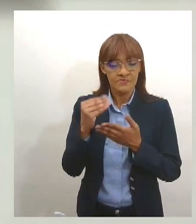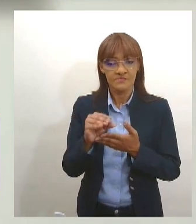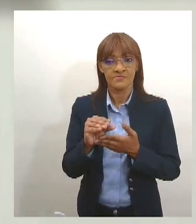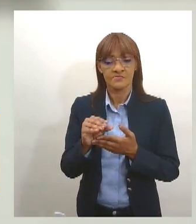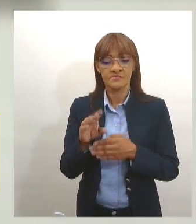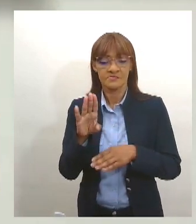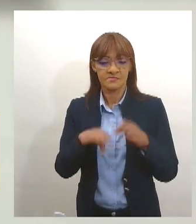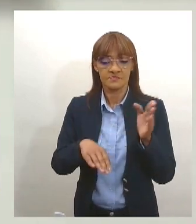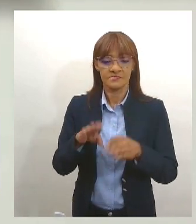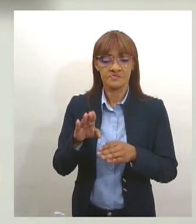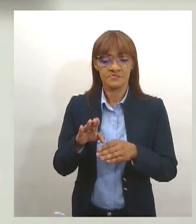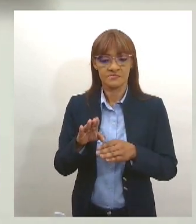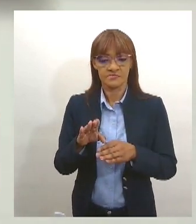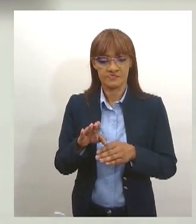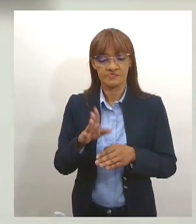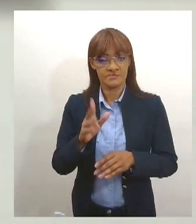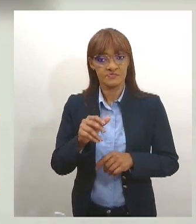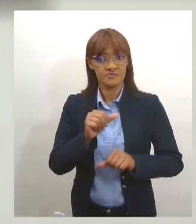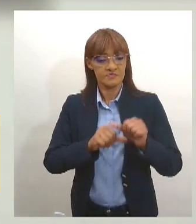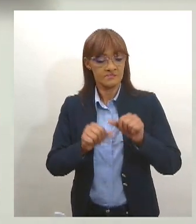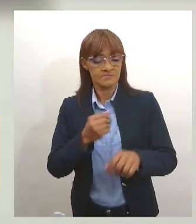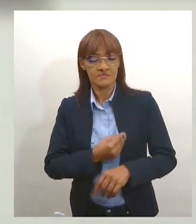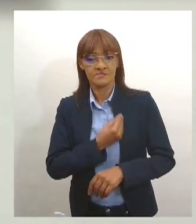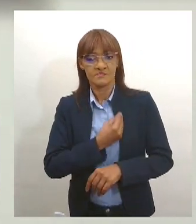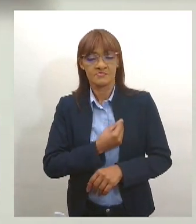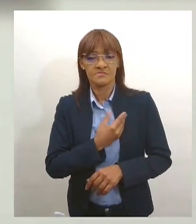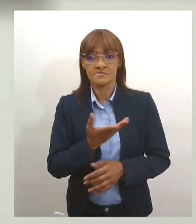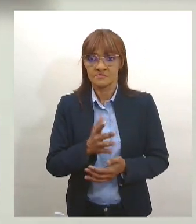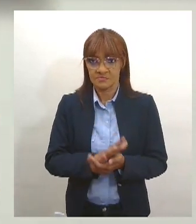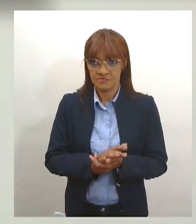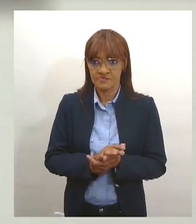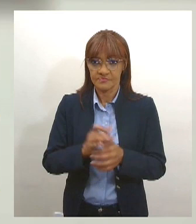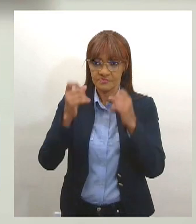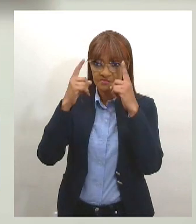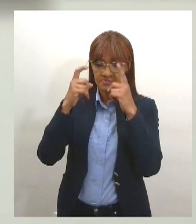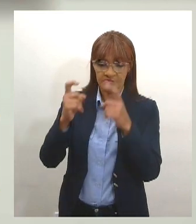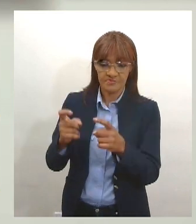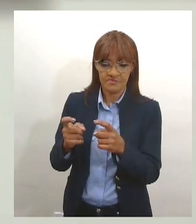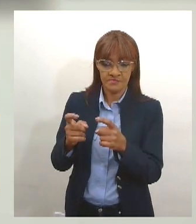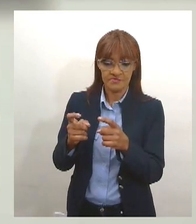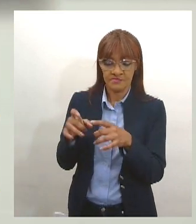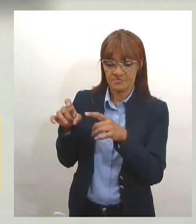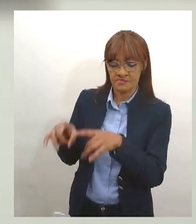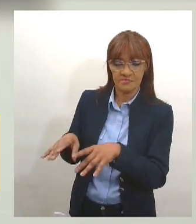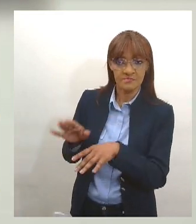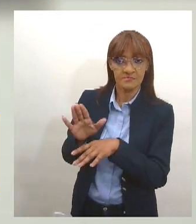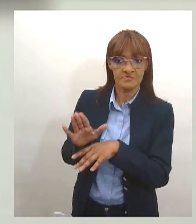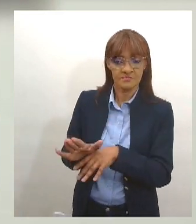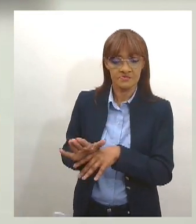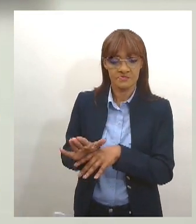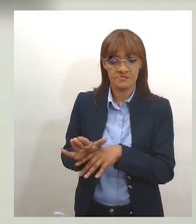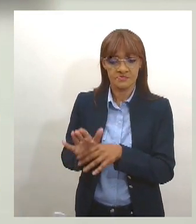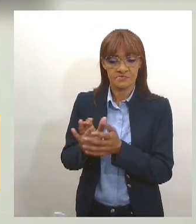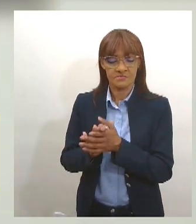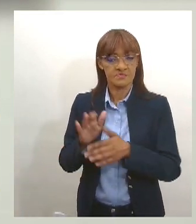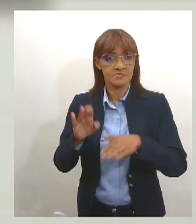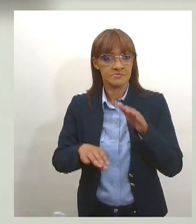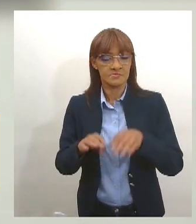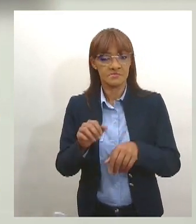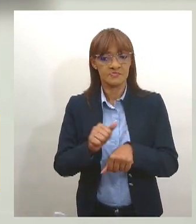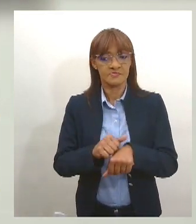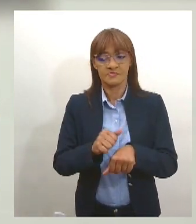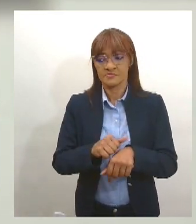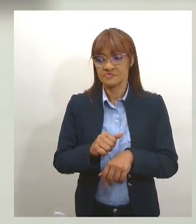a sair dessa situação de violência porque, muitas vezes, o que prende é não ter recurso financeiro, né? para sair da situação.